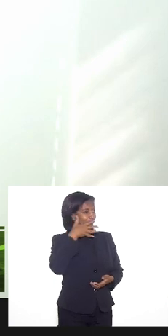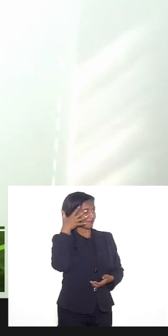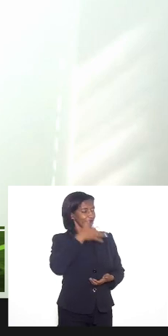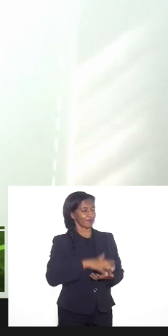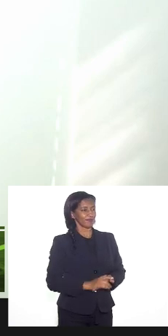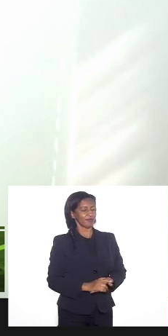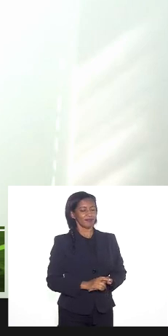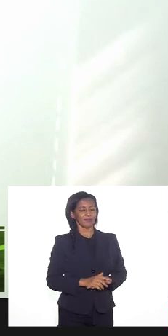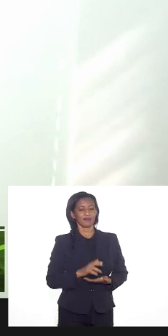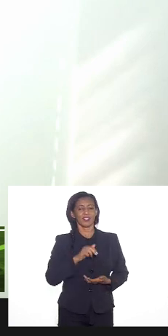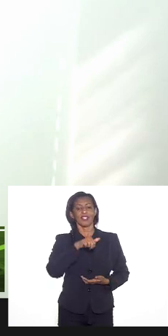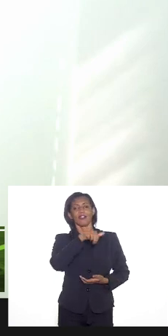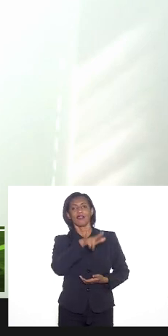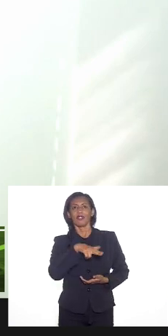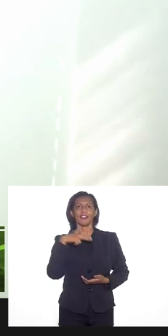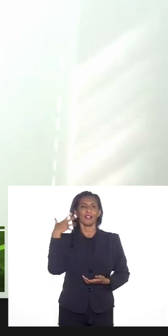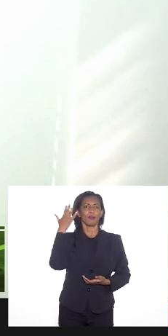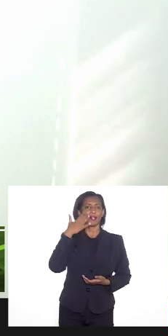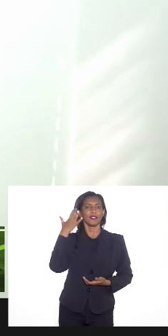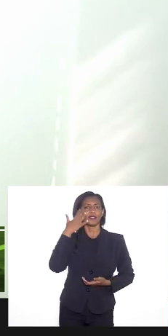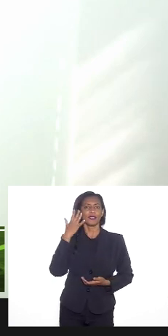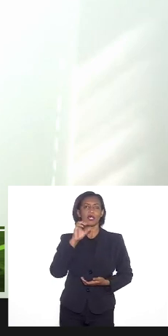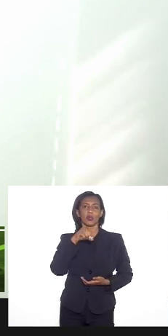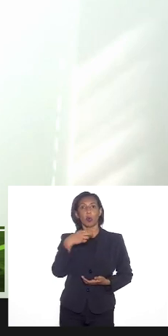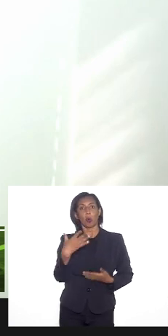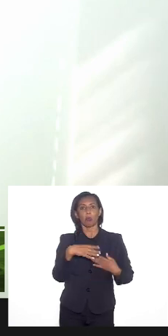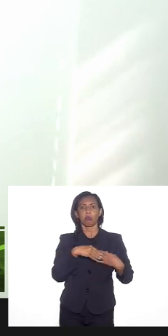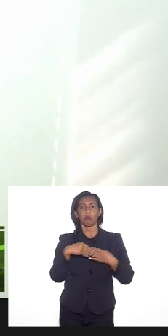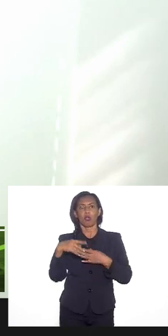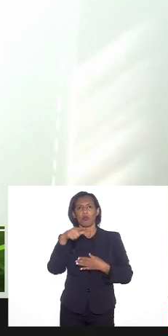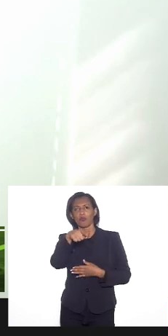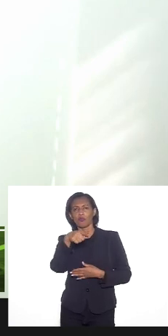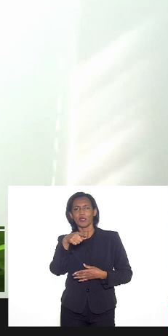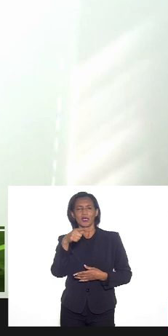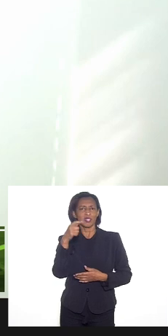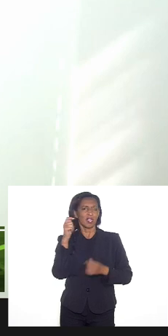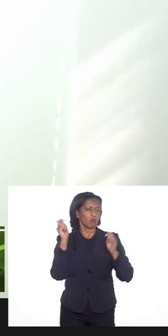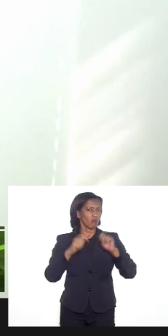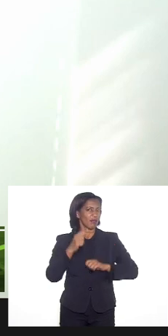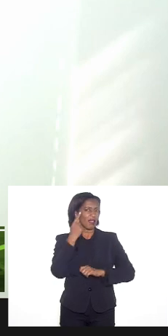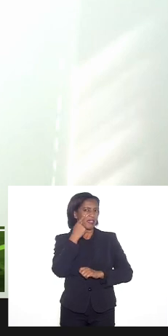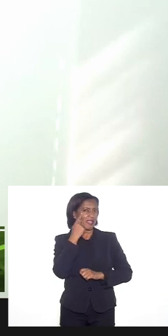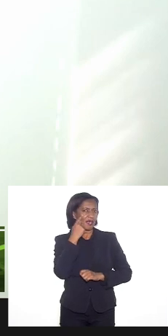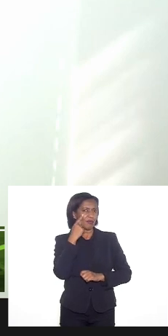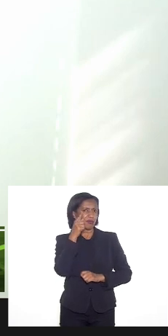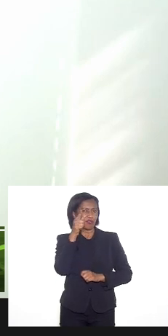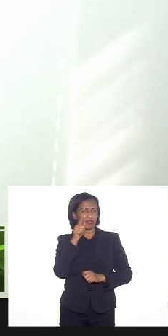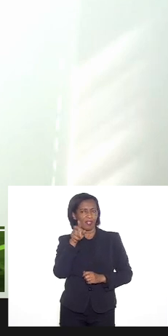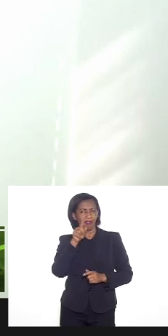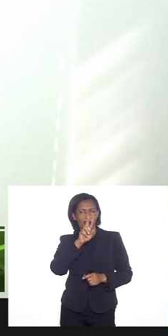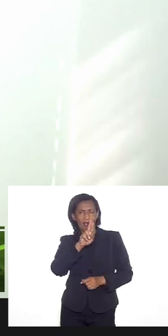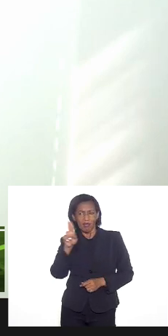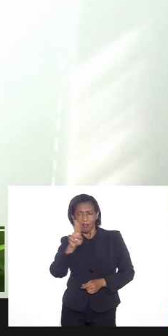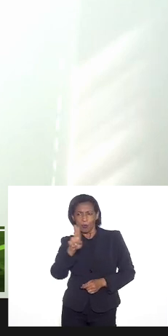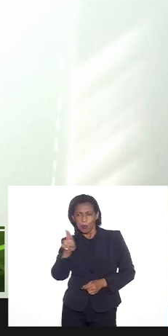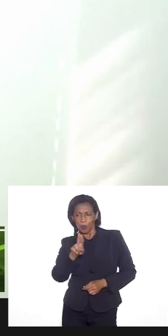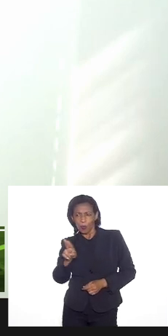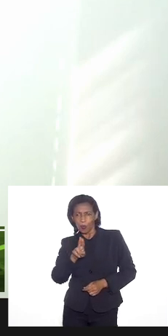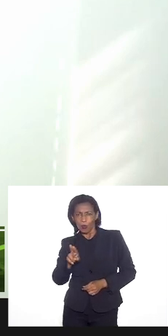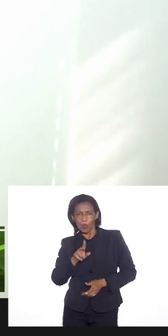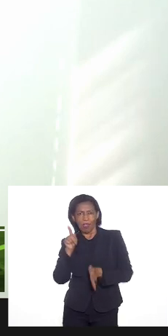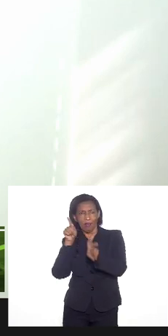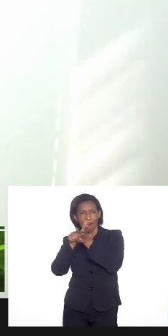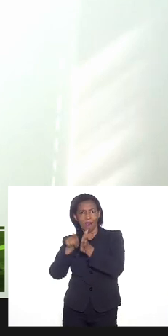quem está palestrando e tal você conduzindo às vezes não dá tempo de ler todos os comentários eu estava aqui focada lendo alguns comentários